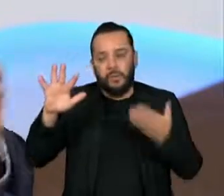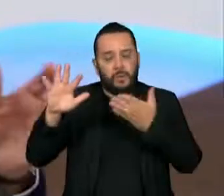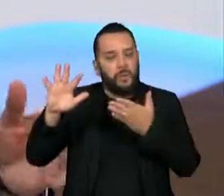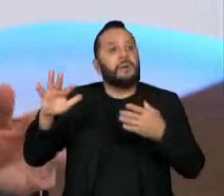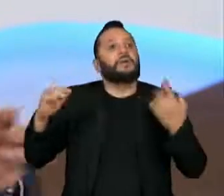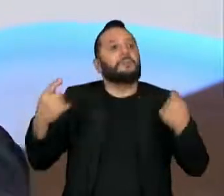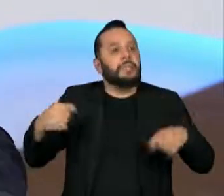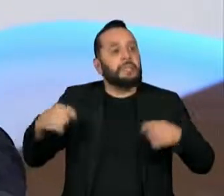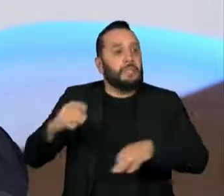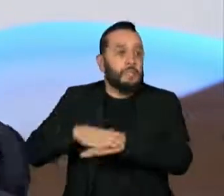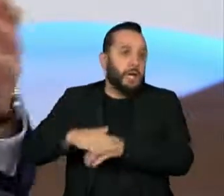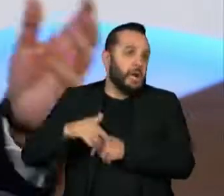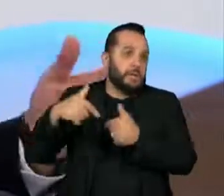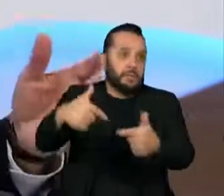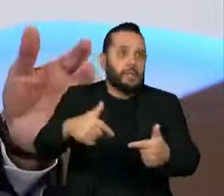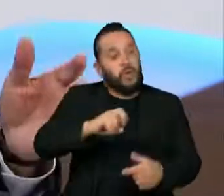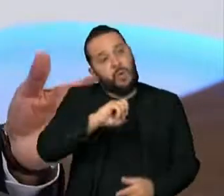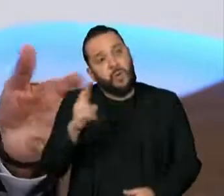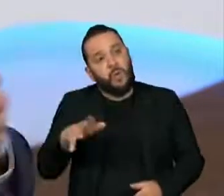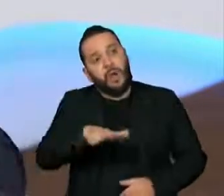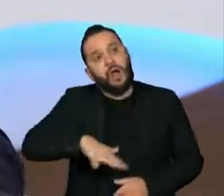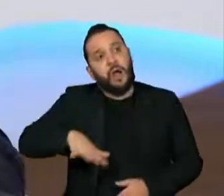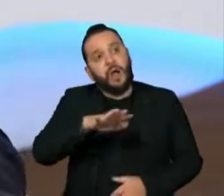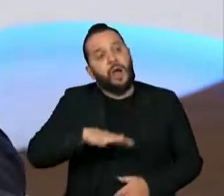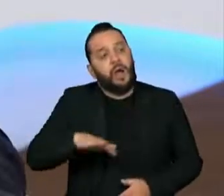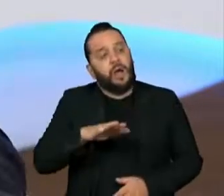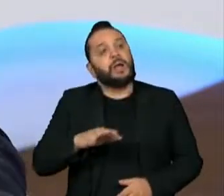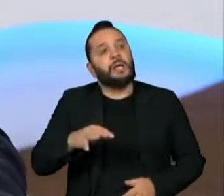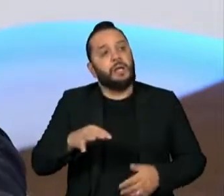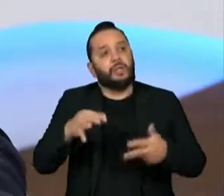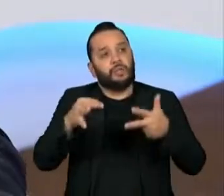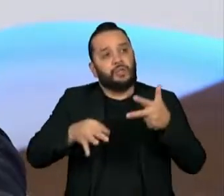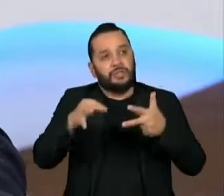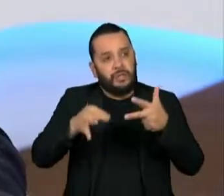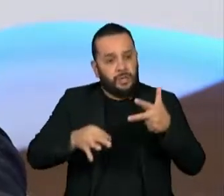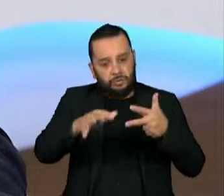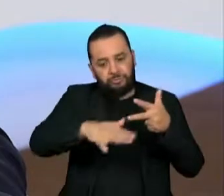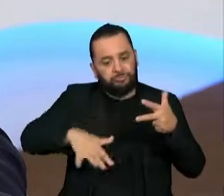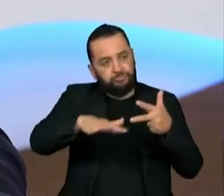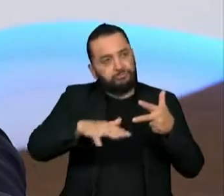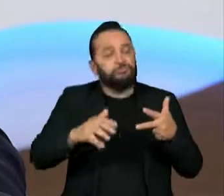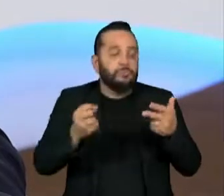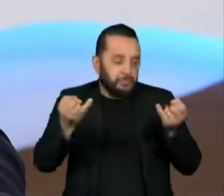ter que fazer alguma coisa, ou então o judiciário falar em seu benefício.